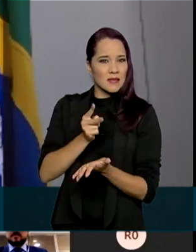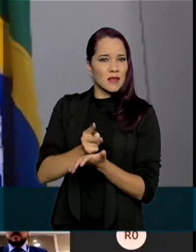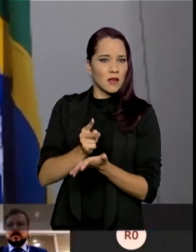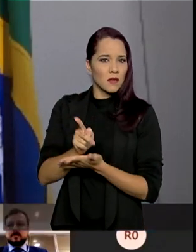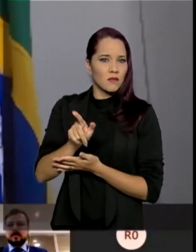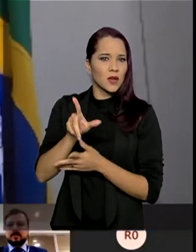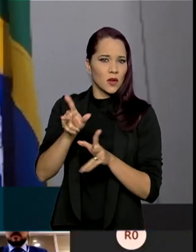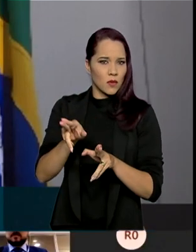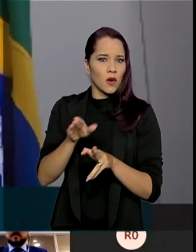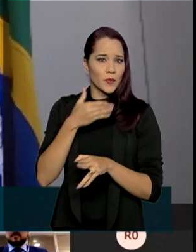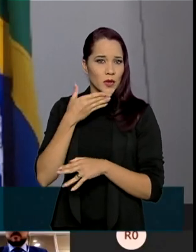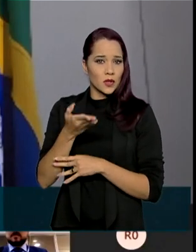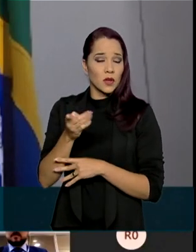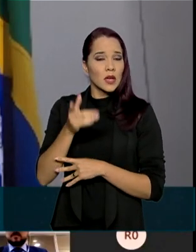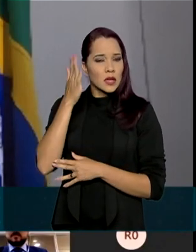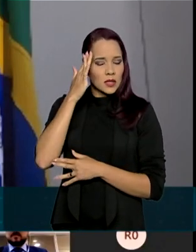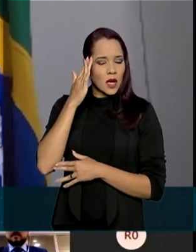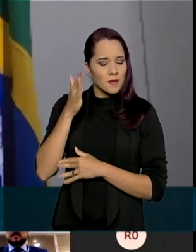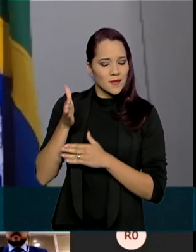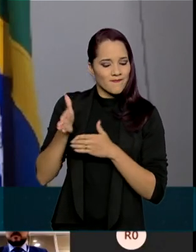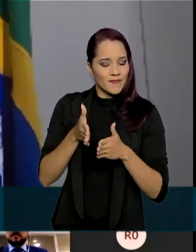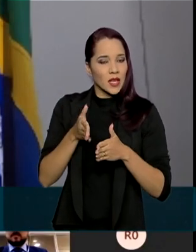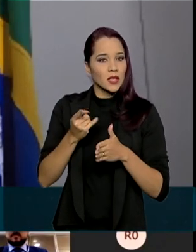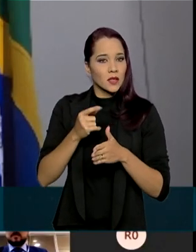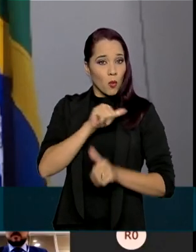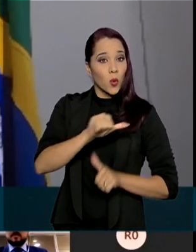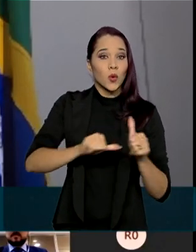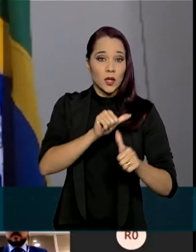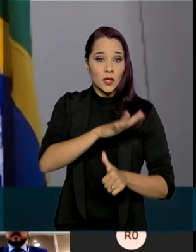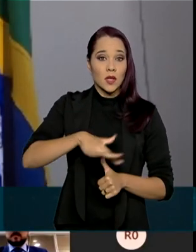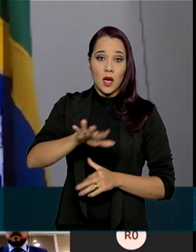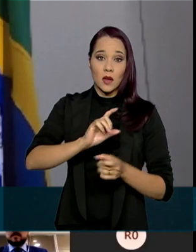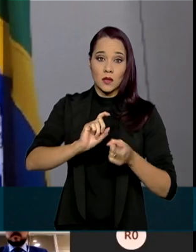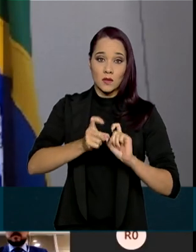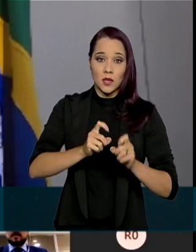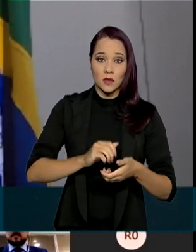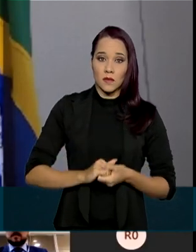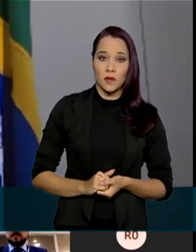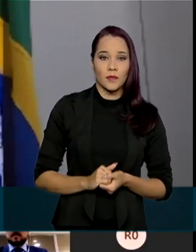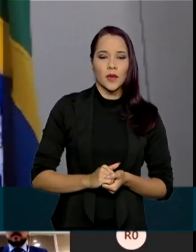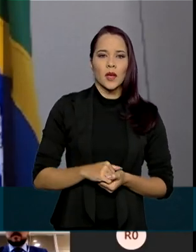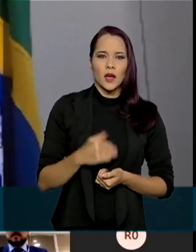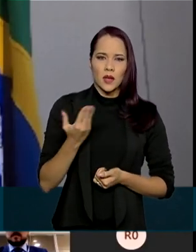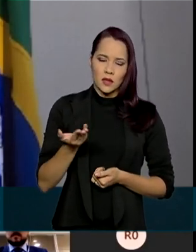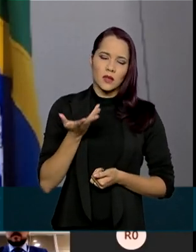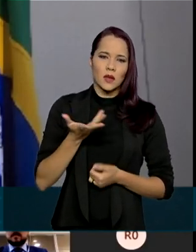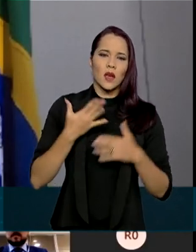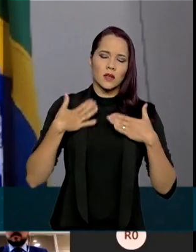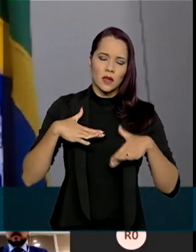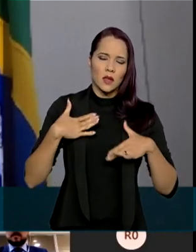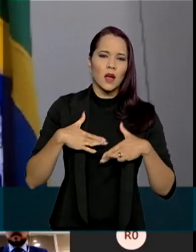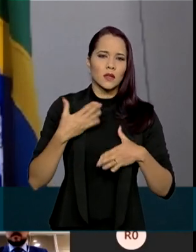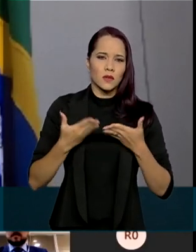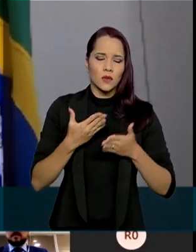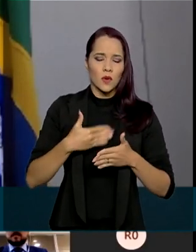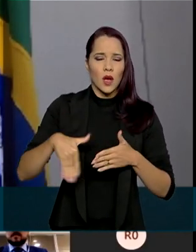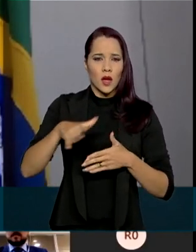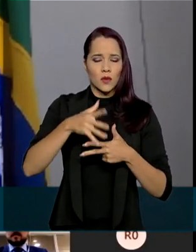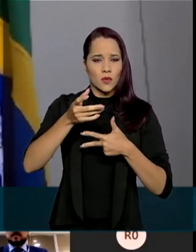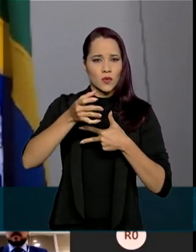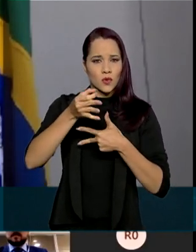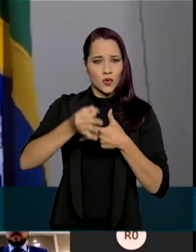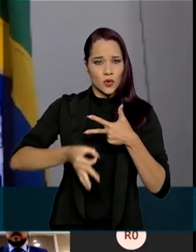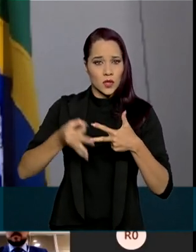chamado, saberá conduzir essa grande transformação administrativa. E contamos com a serenidade e o equilíbrio do Poder Judiciário